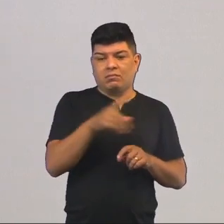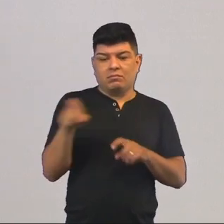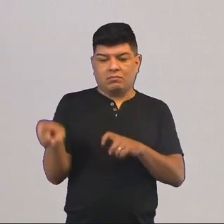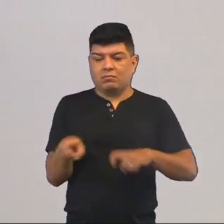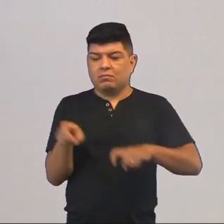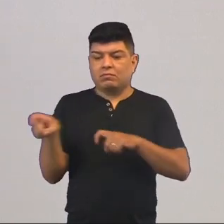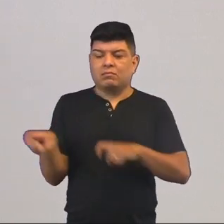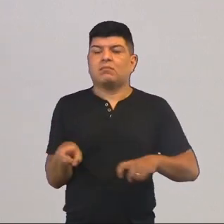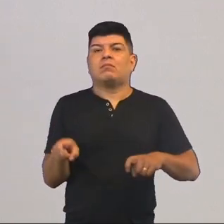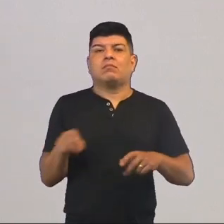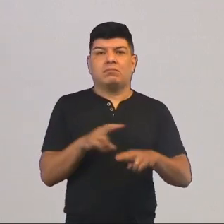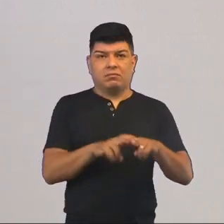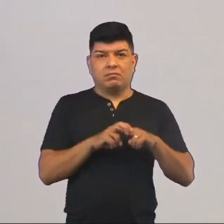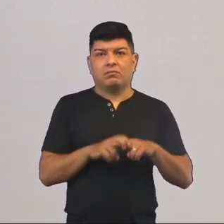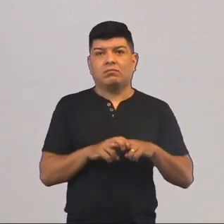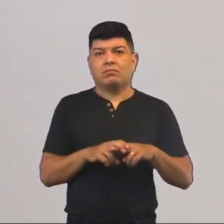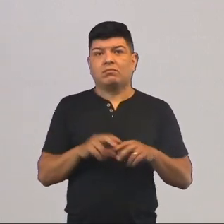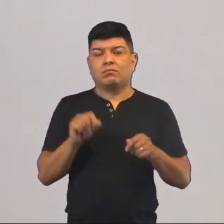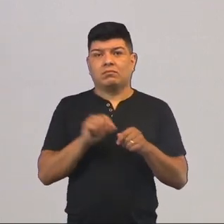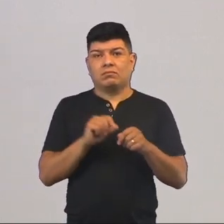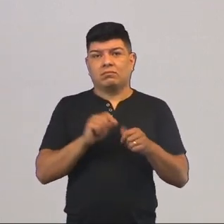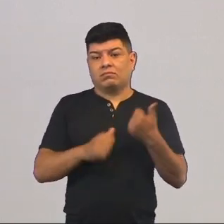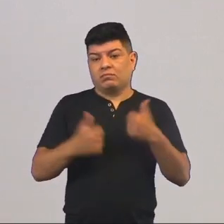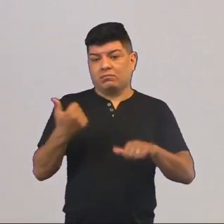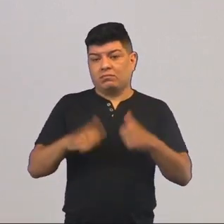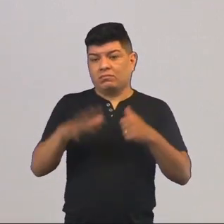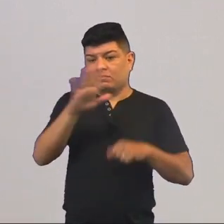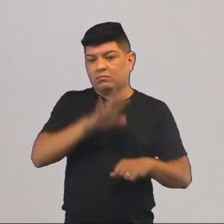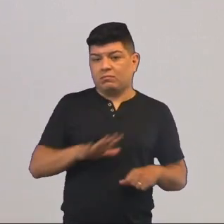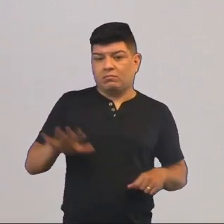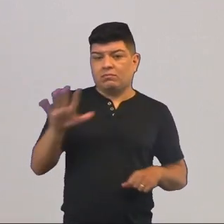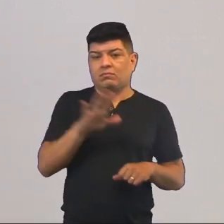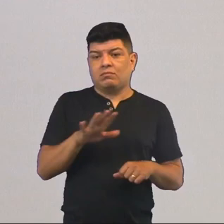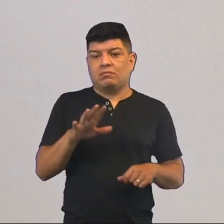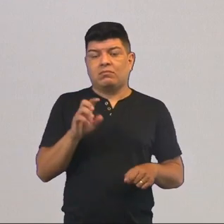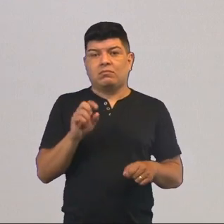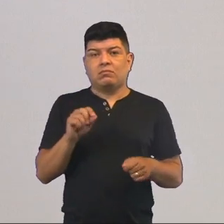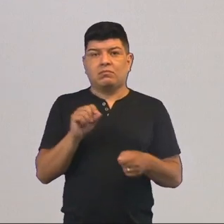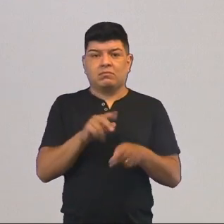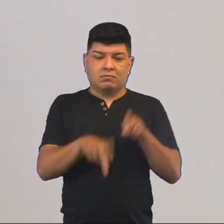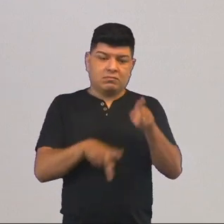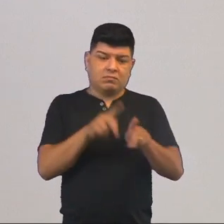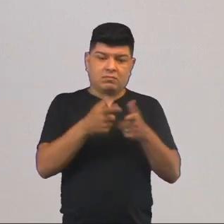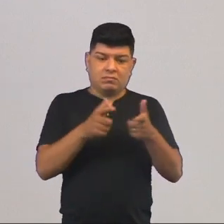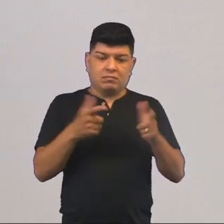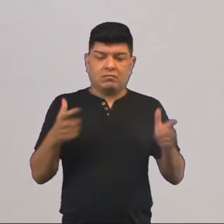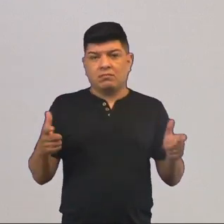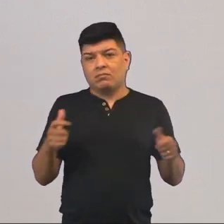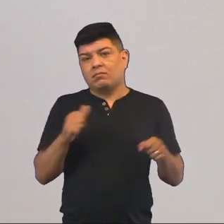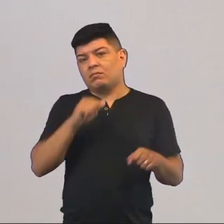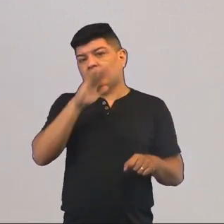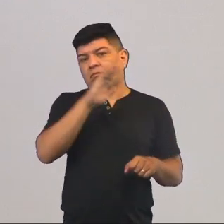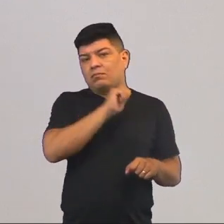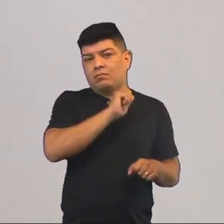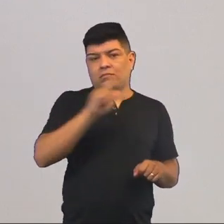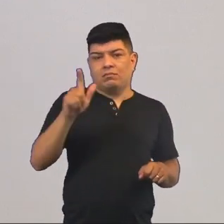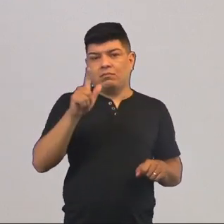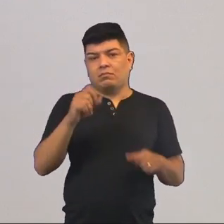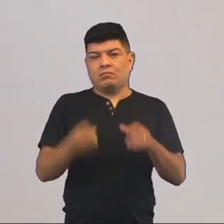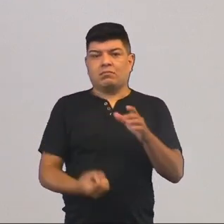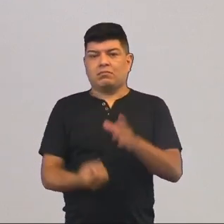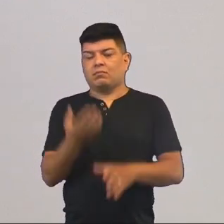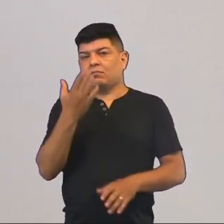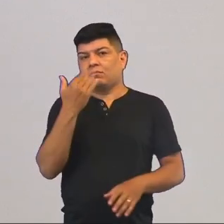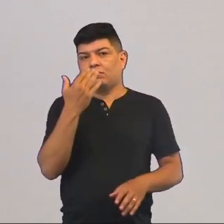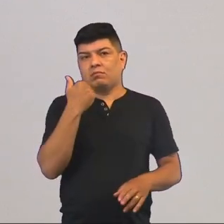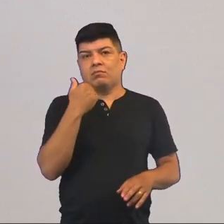campo, a mecanização do campo. Ele fez uma análise geral, falando que a população estava crescendo mais do que a produção